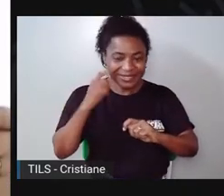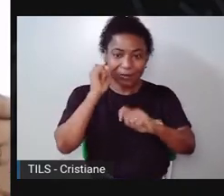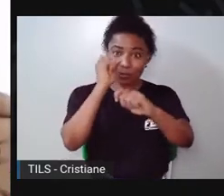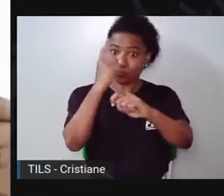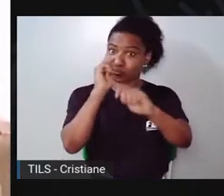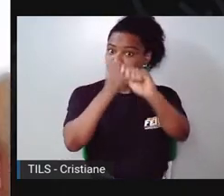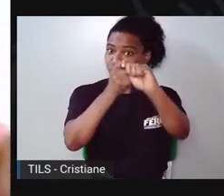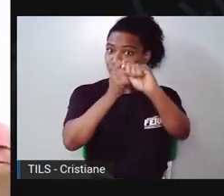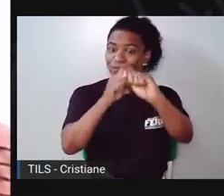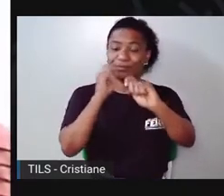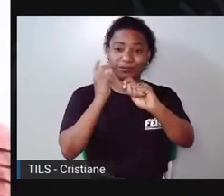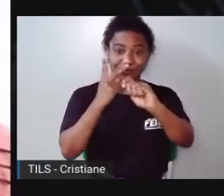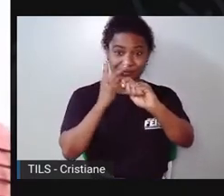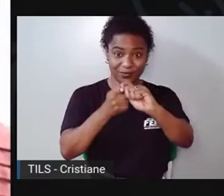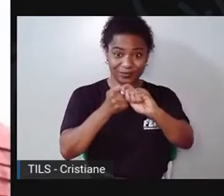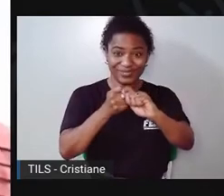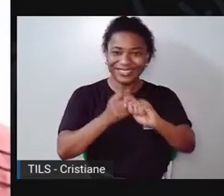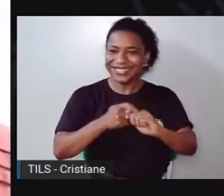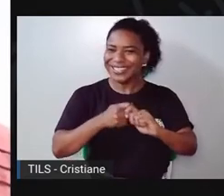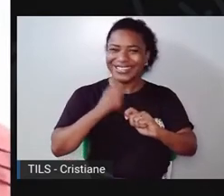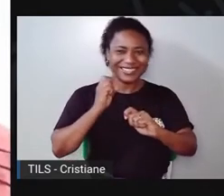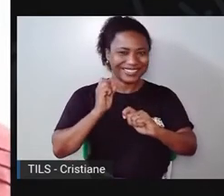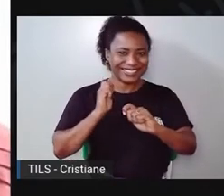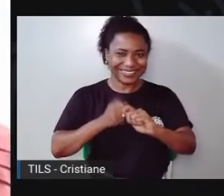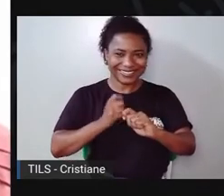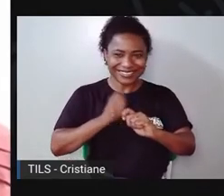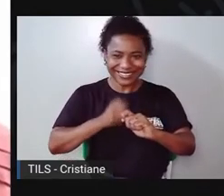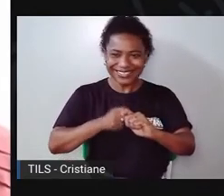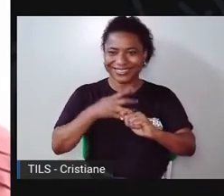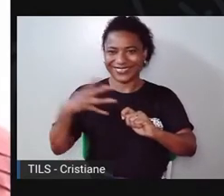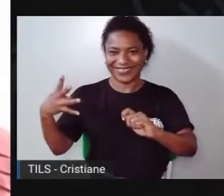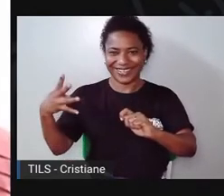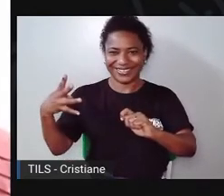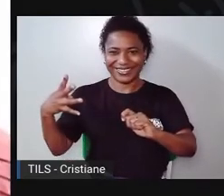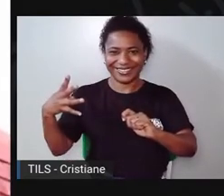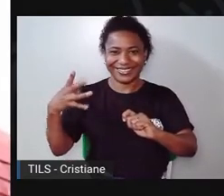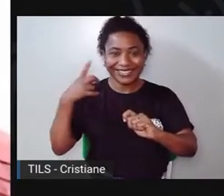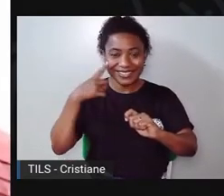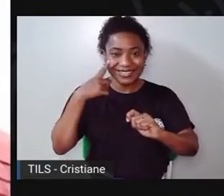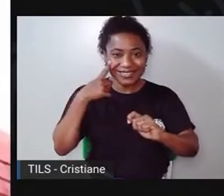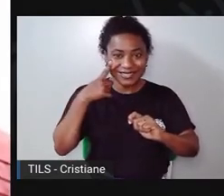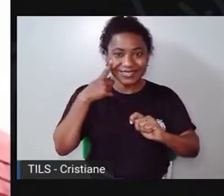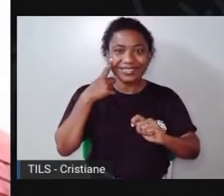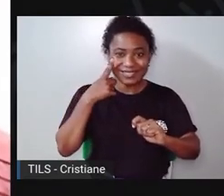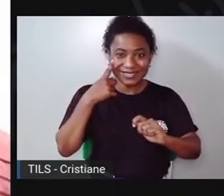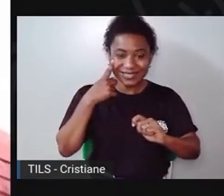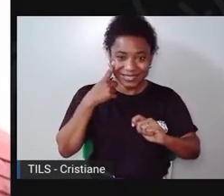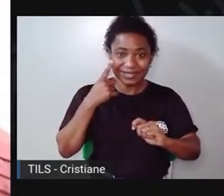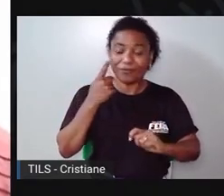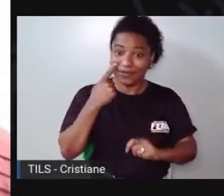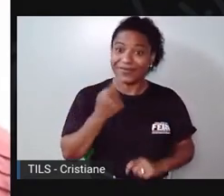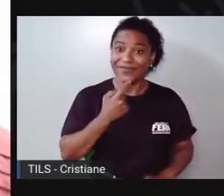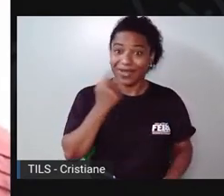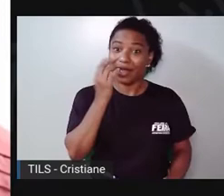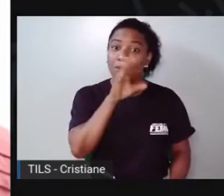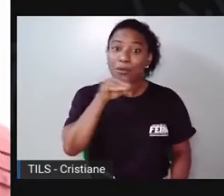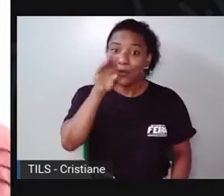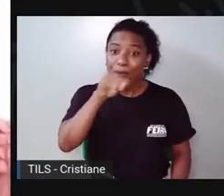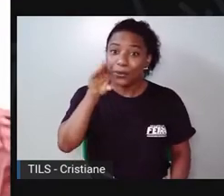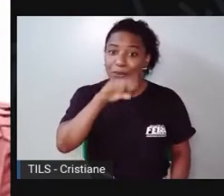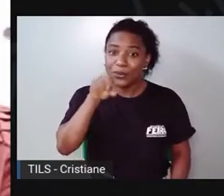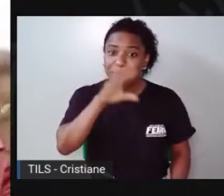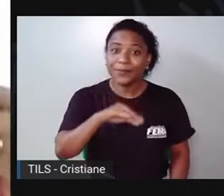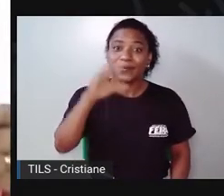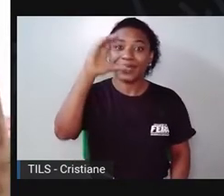Um, dois, um, dois, três, quatro Agora falando can, can, san, san, san, são Olha